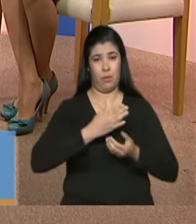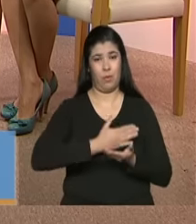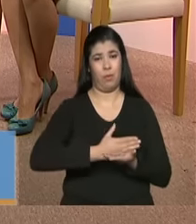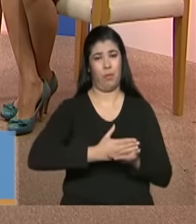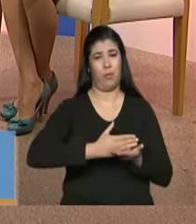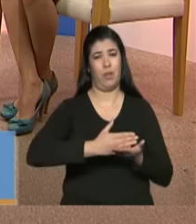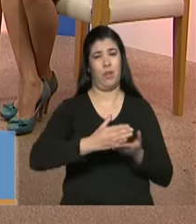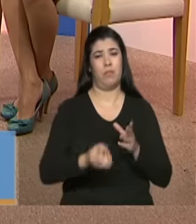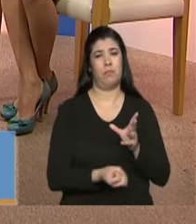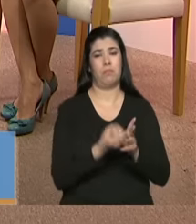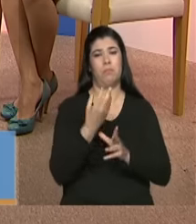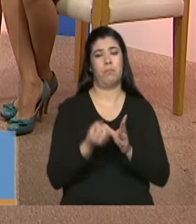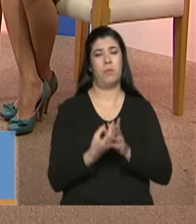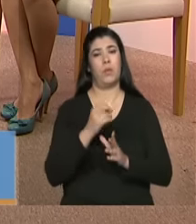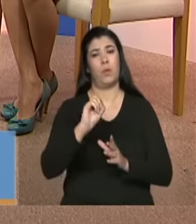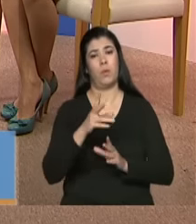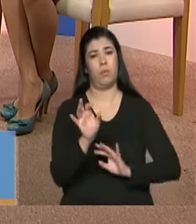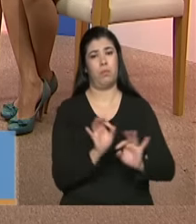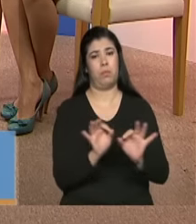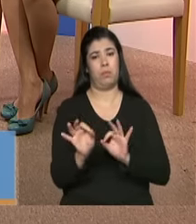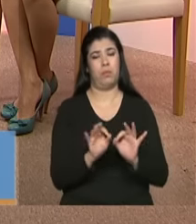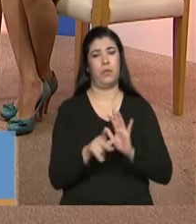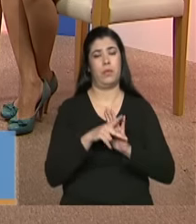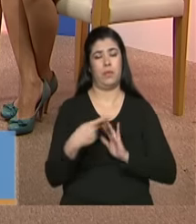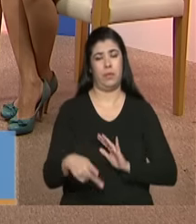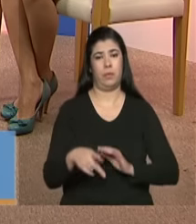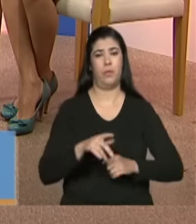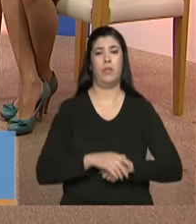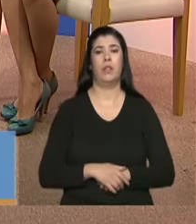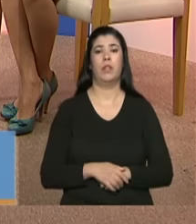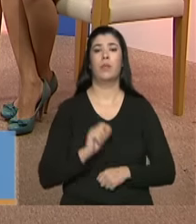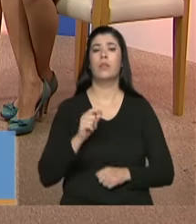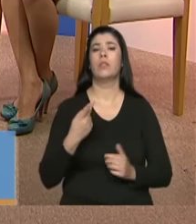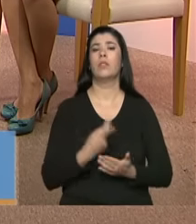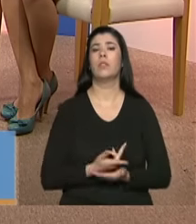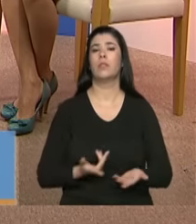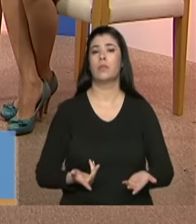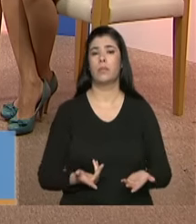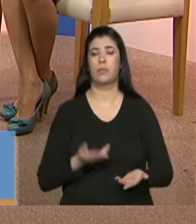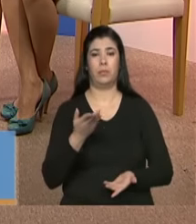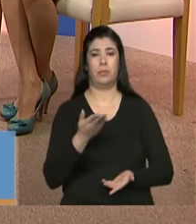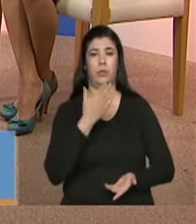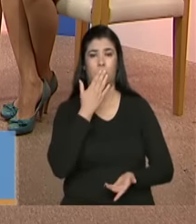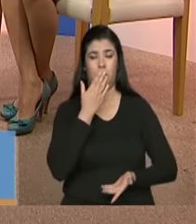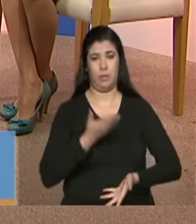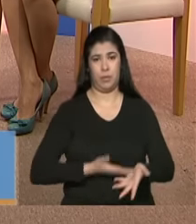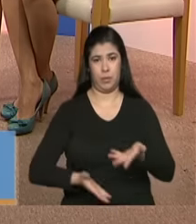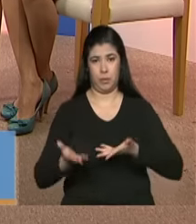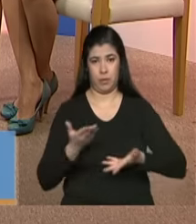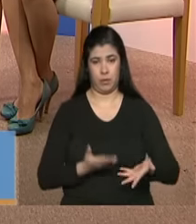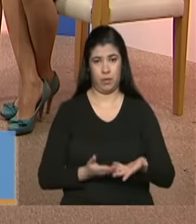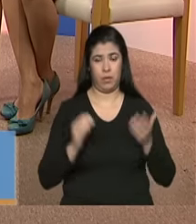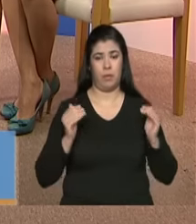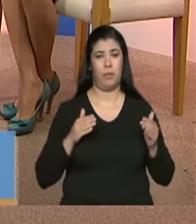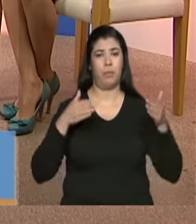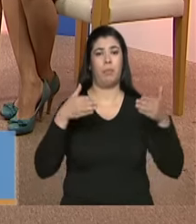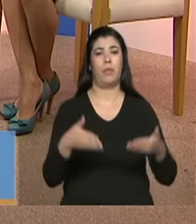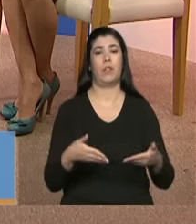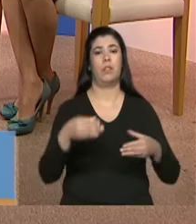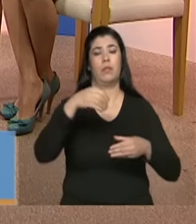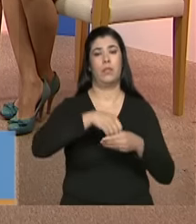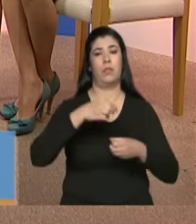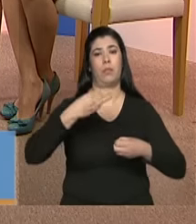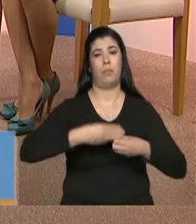serviço ou de reordenamento no caso o que ocorre é que o serviço ele participa dentro do seu